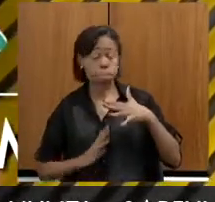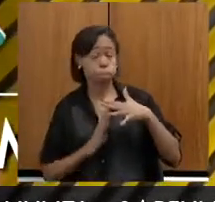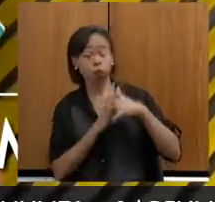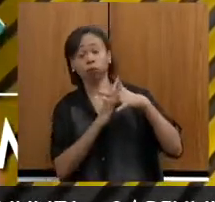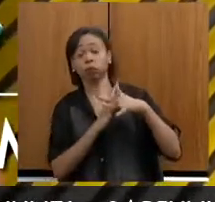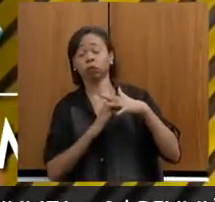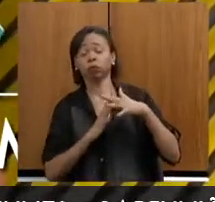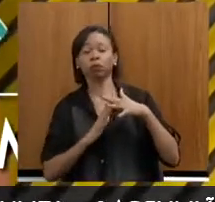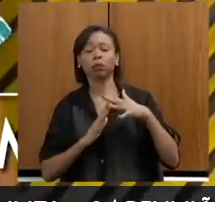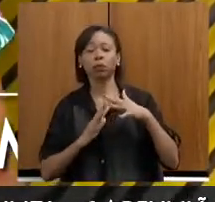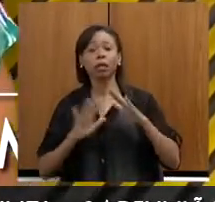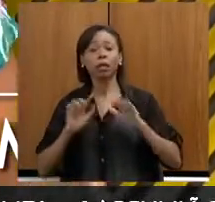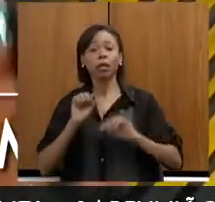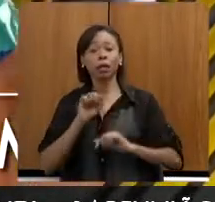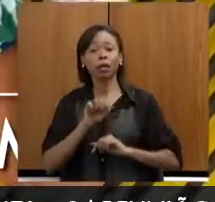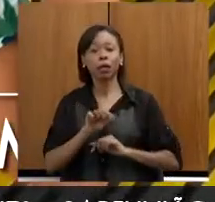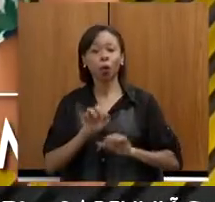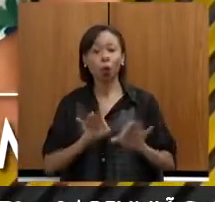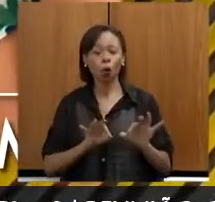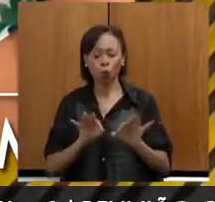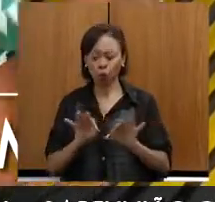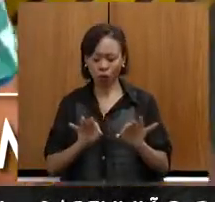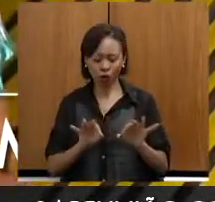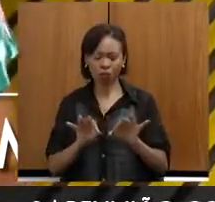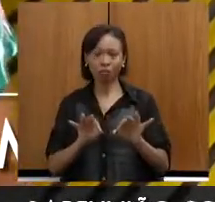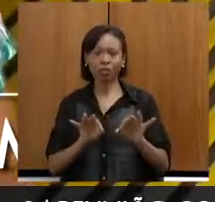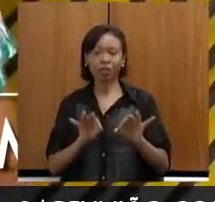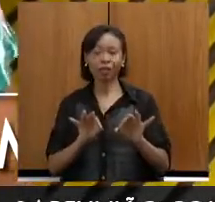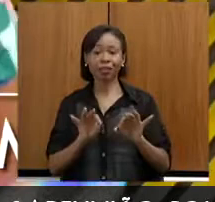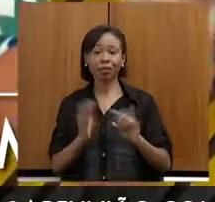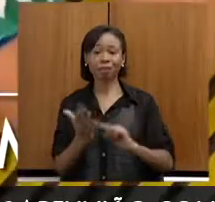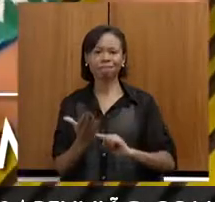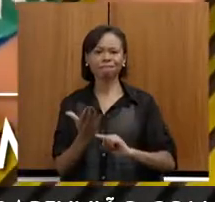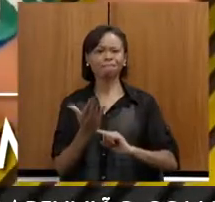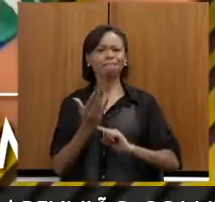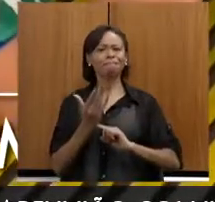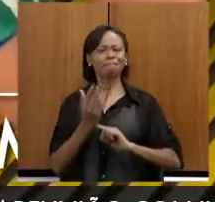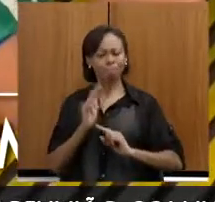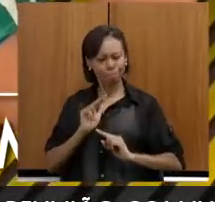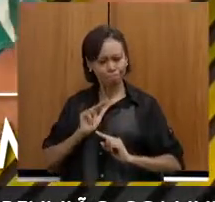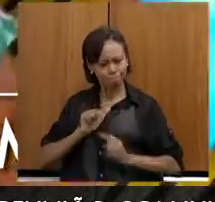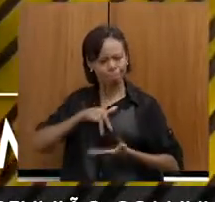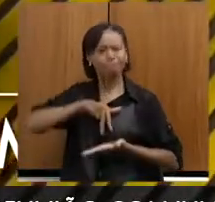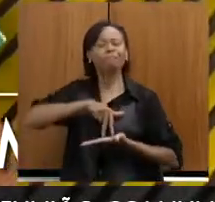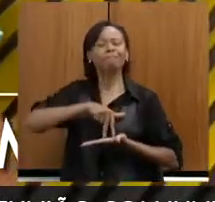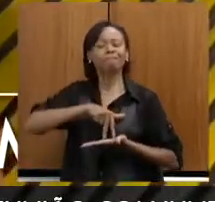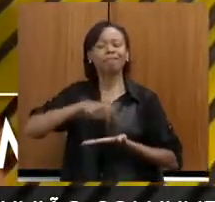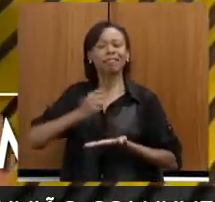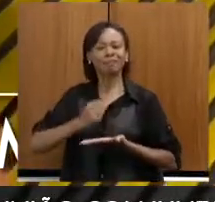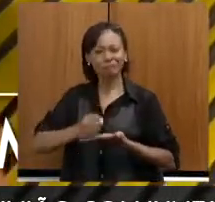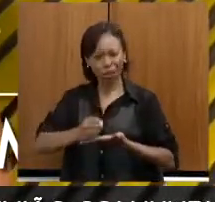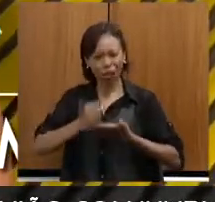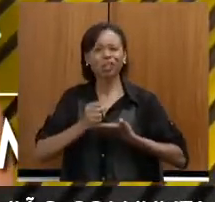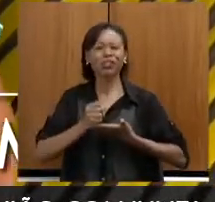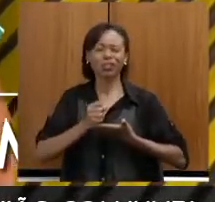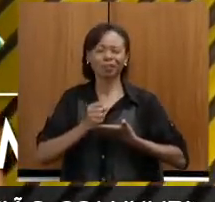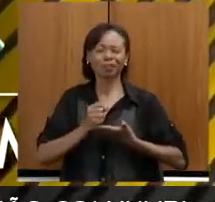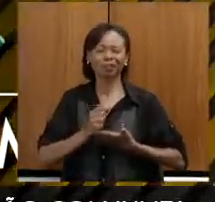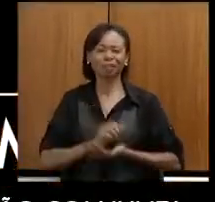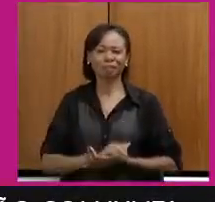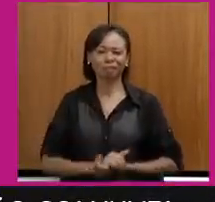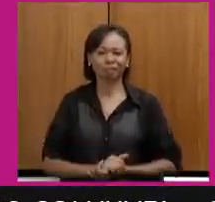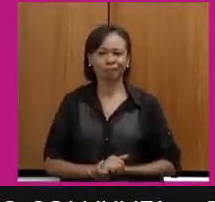e o projeto ele chegou assim e me pegou e colocou lá em cima. É dessa forma que eu me sigo.